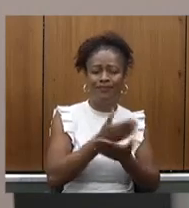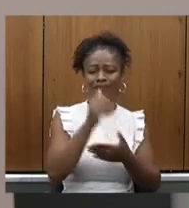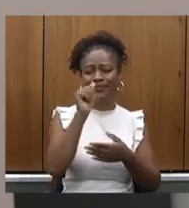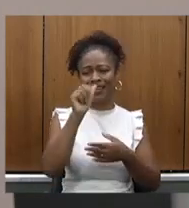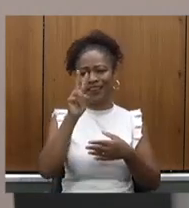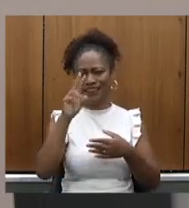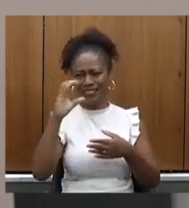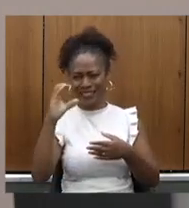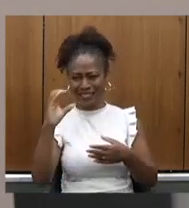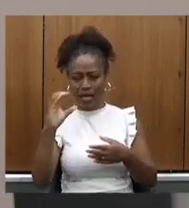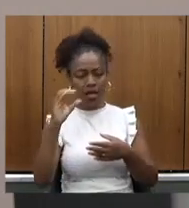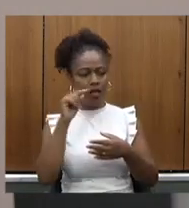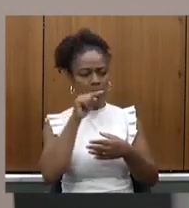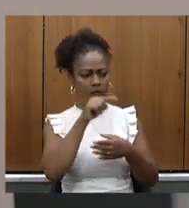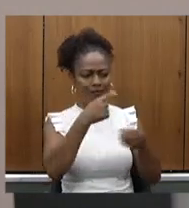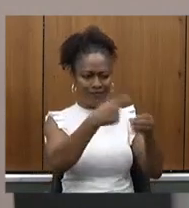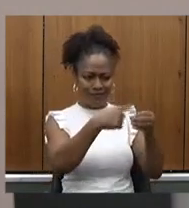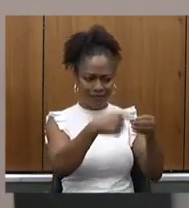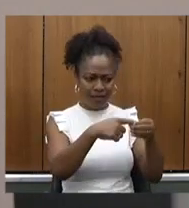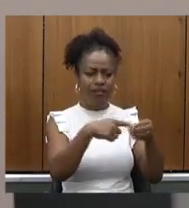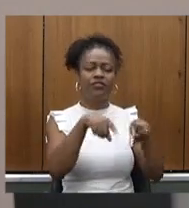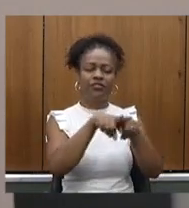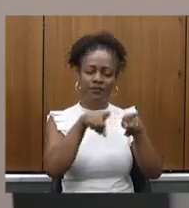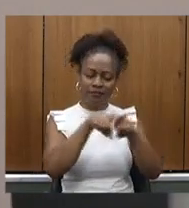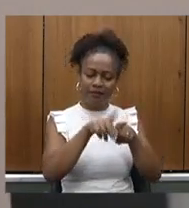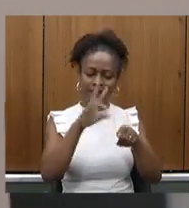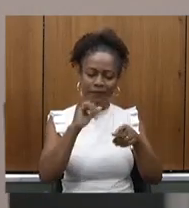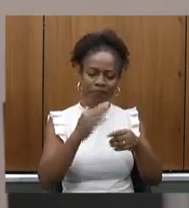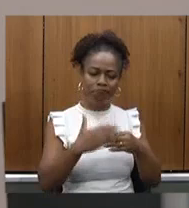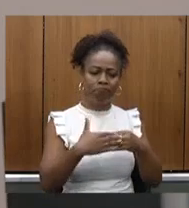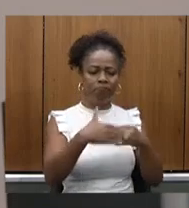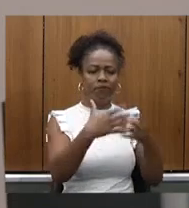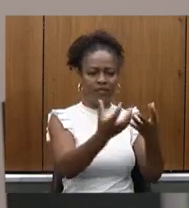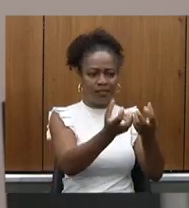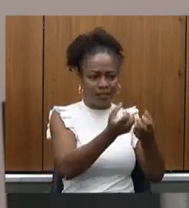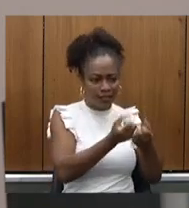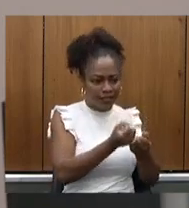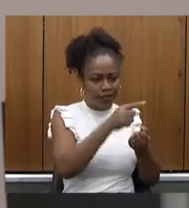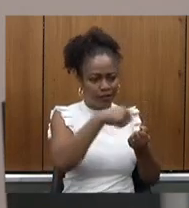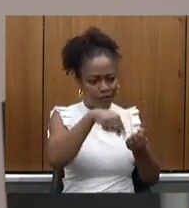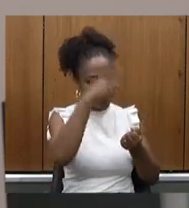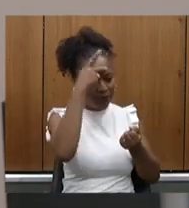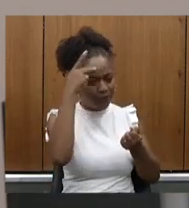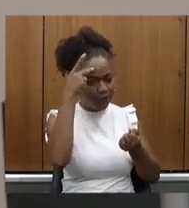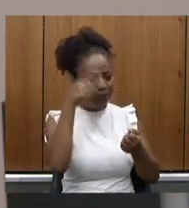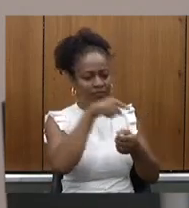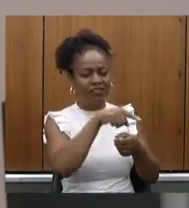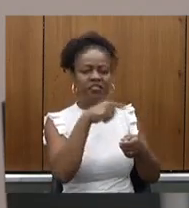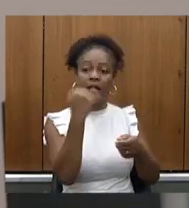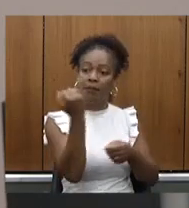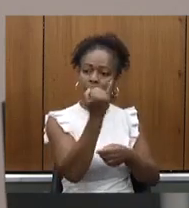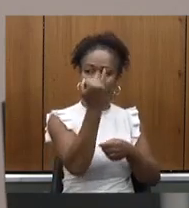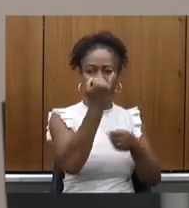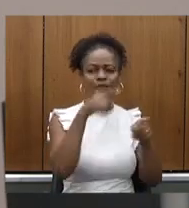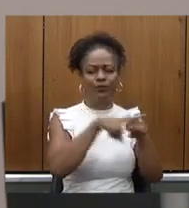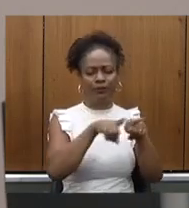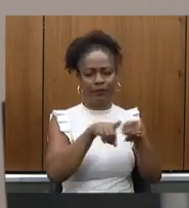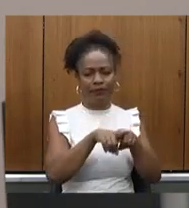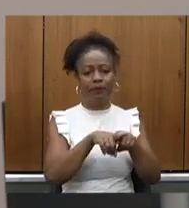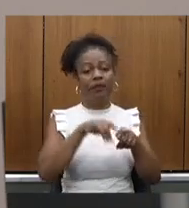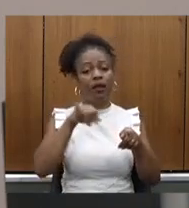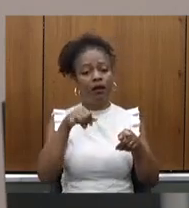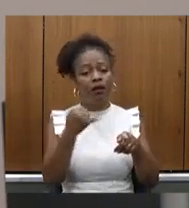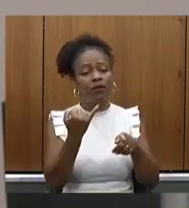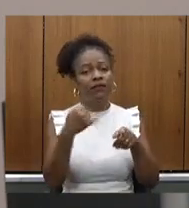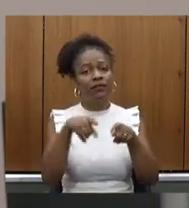São Sebastião do Paraíso também sediará também esse centro que vai ser muito importante também e aproveitando secretário eu acho que já